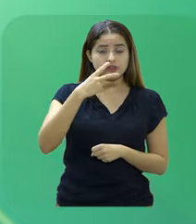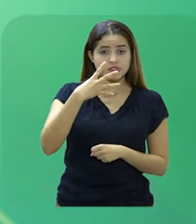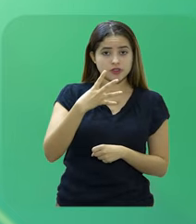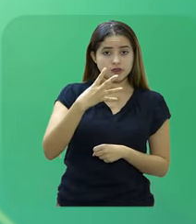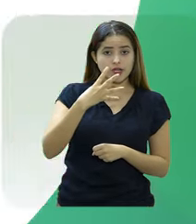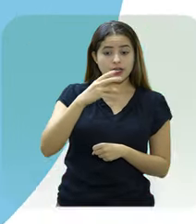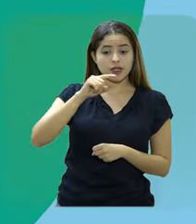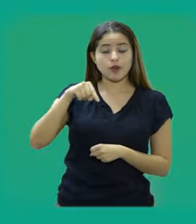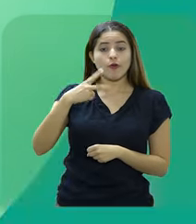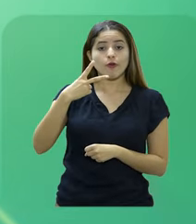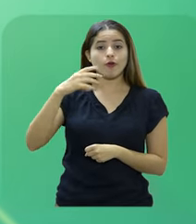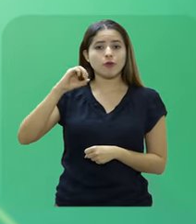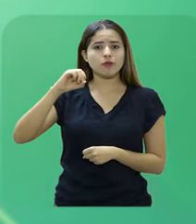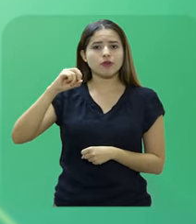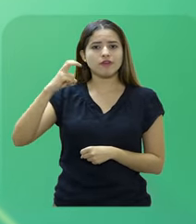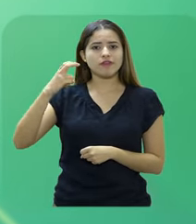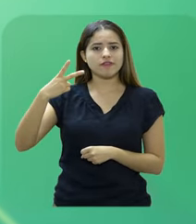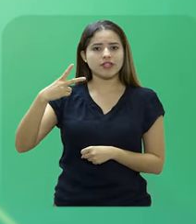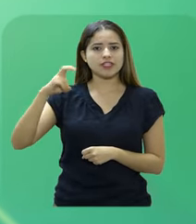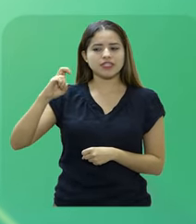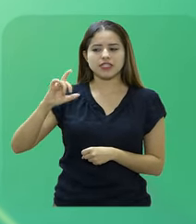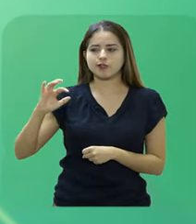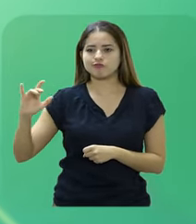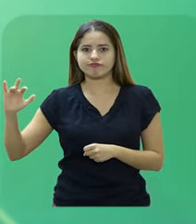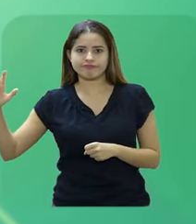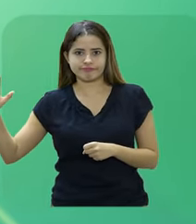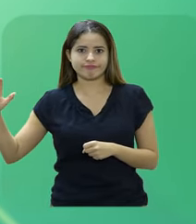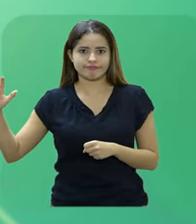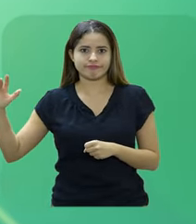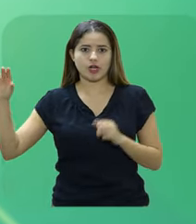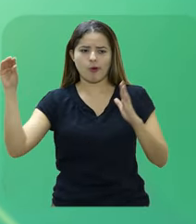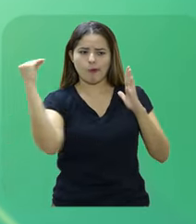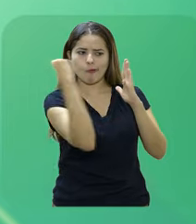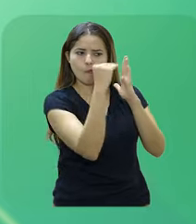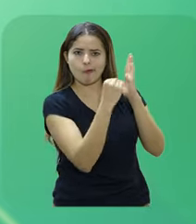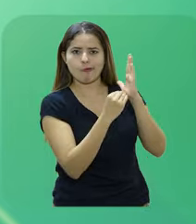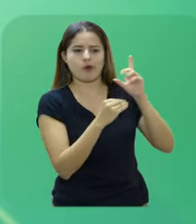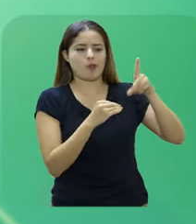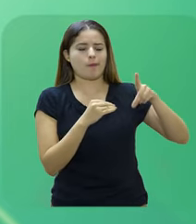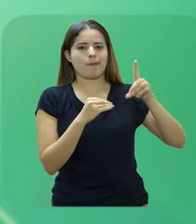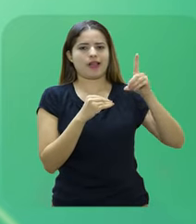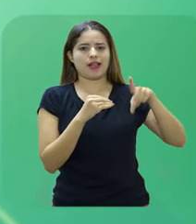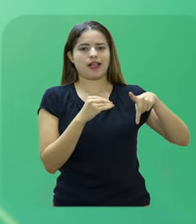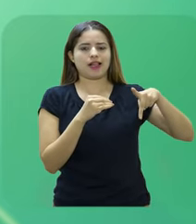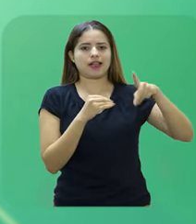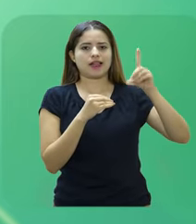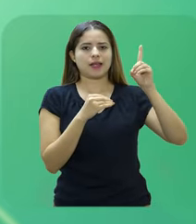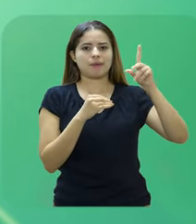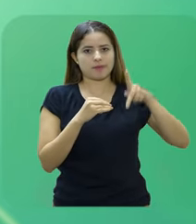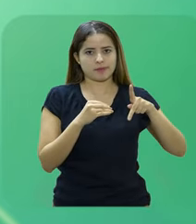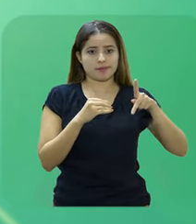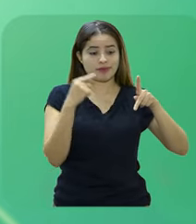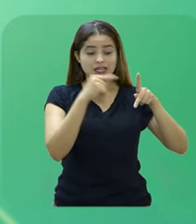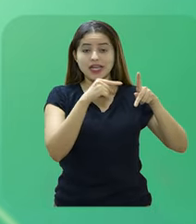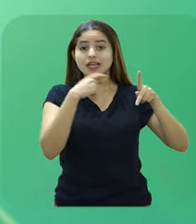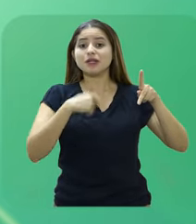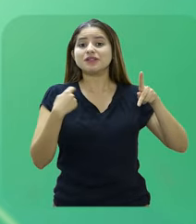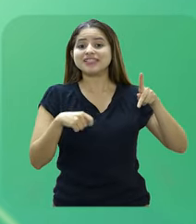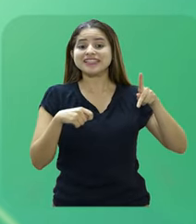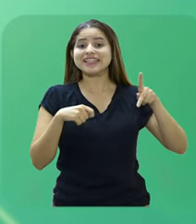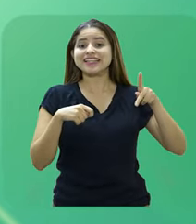servidor. E o que são necessidades de desenvolvimento? É o conhecimento